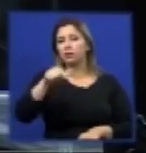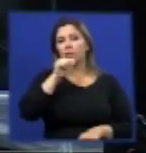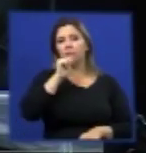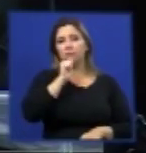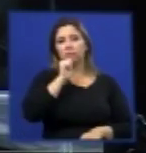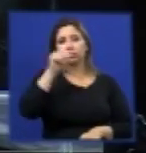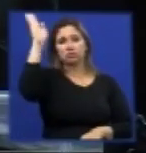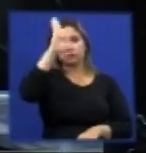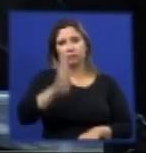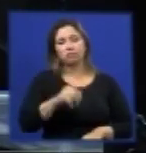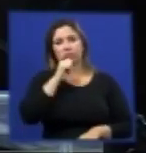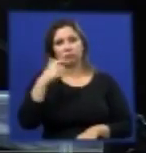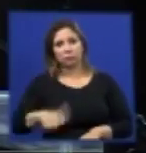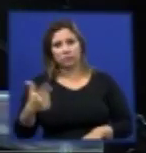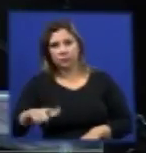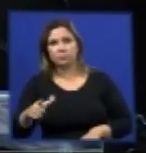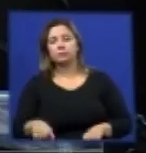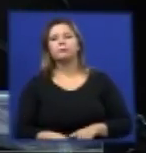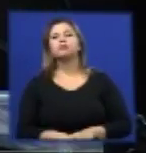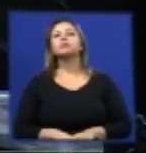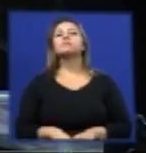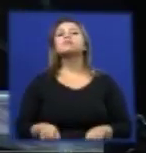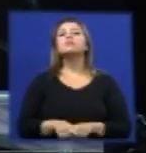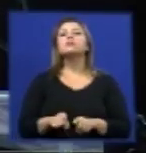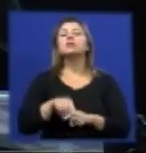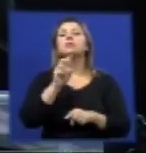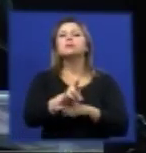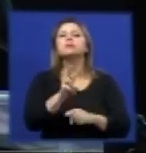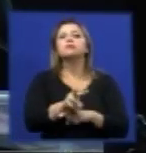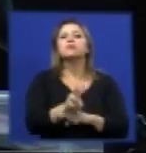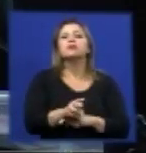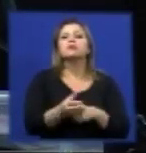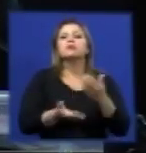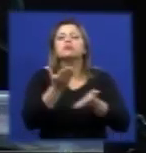trazido por essas pessoas e aumenta a mobilidade dessas populações